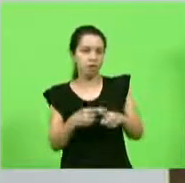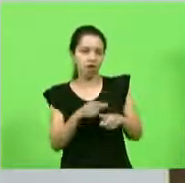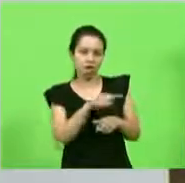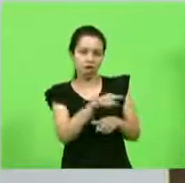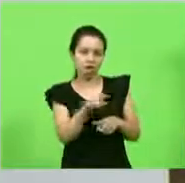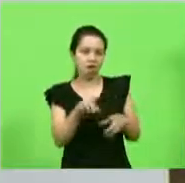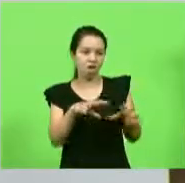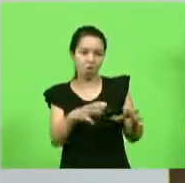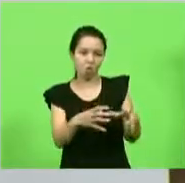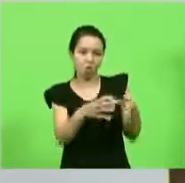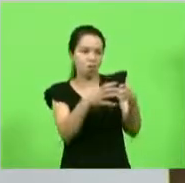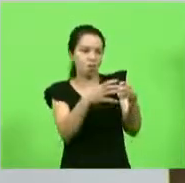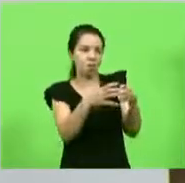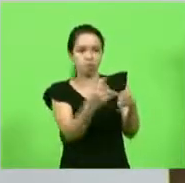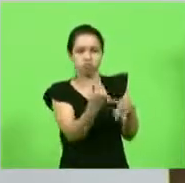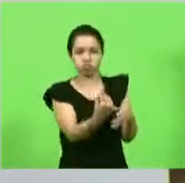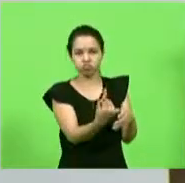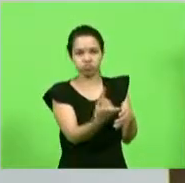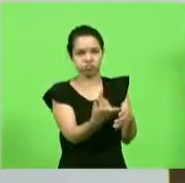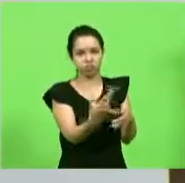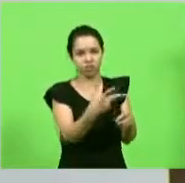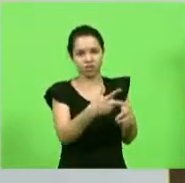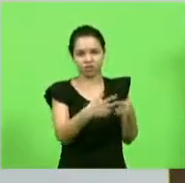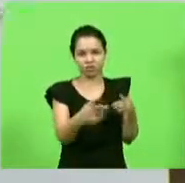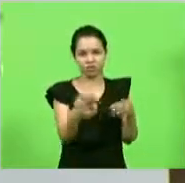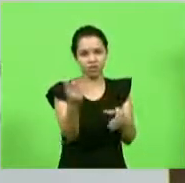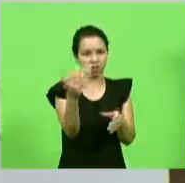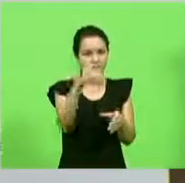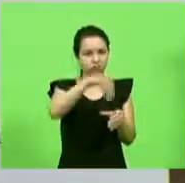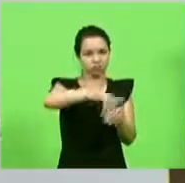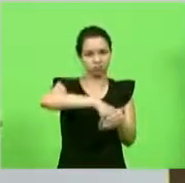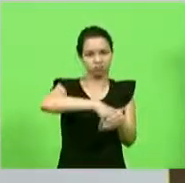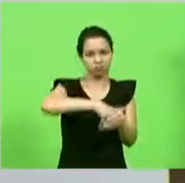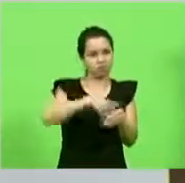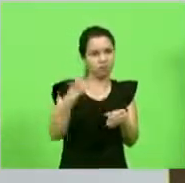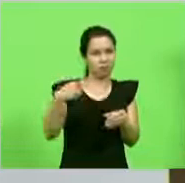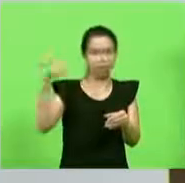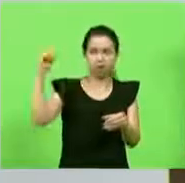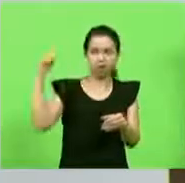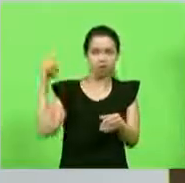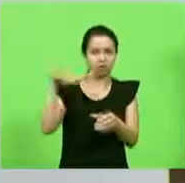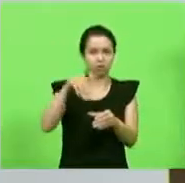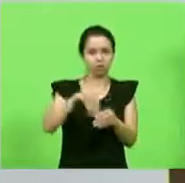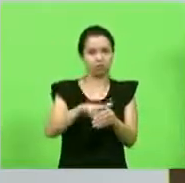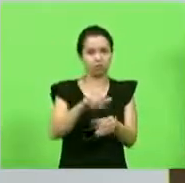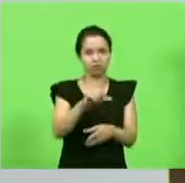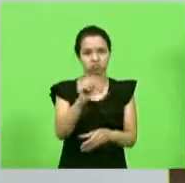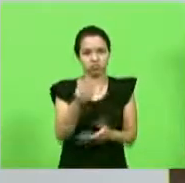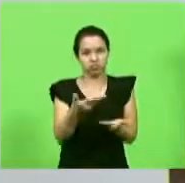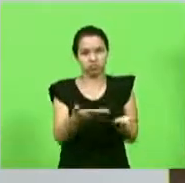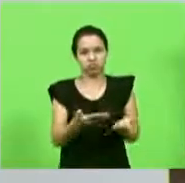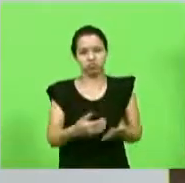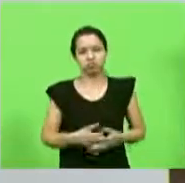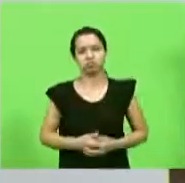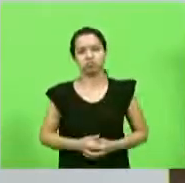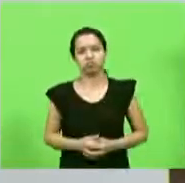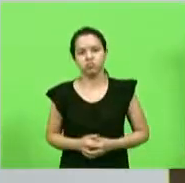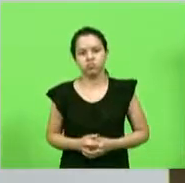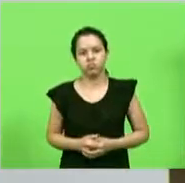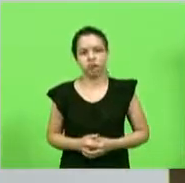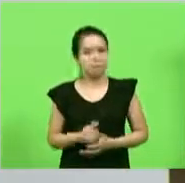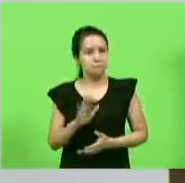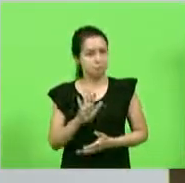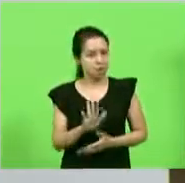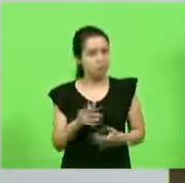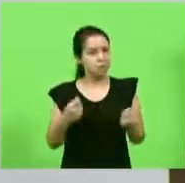venceram a eleição com o número na eleição passada. Mas é preciso a